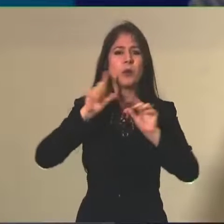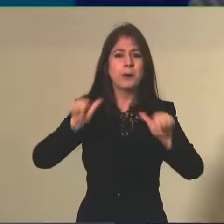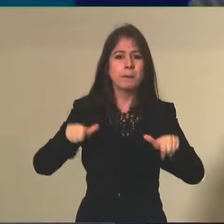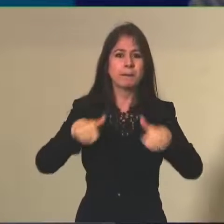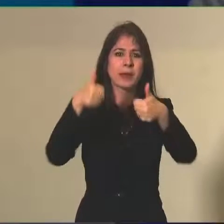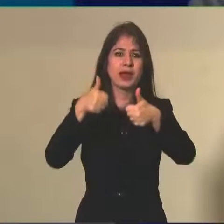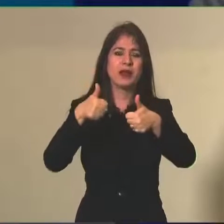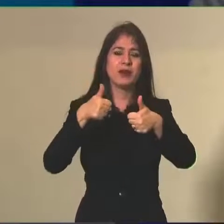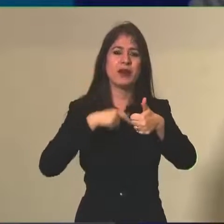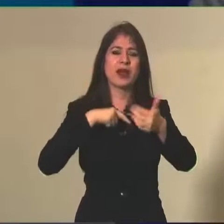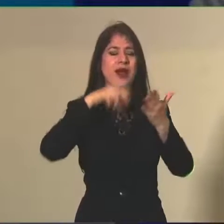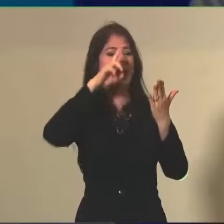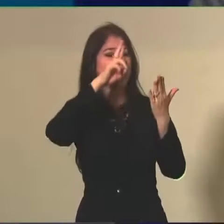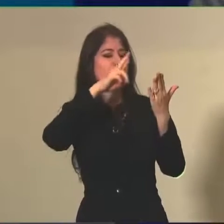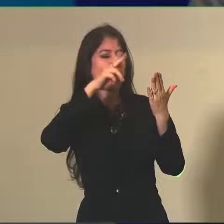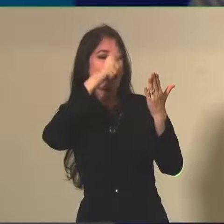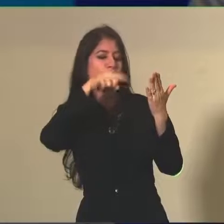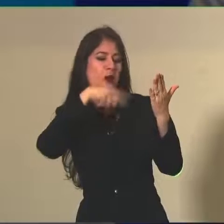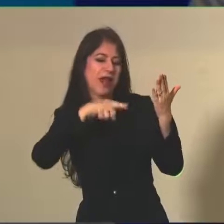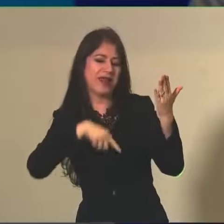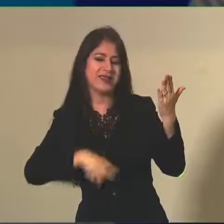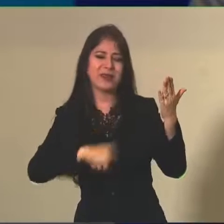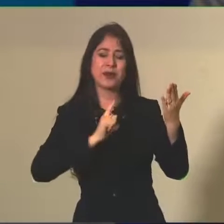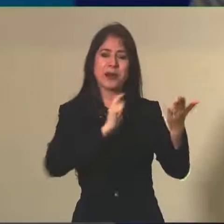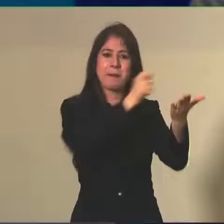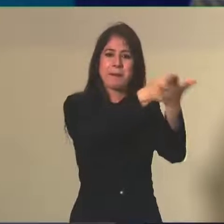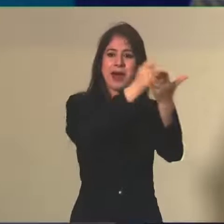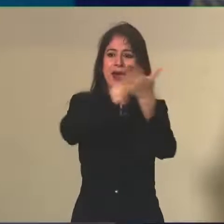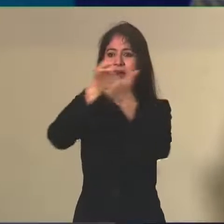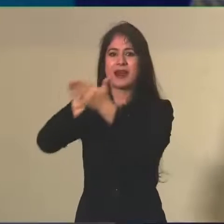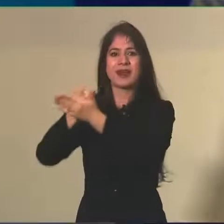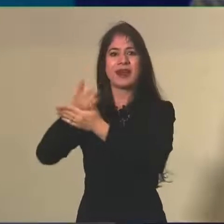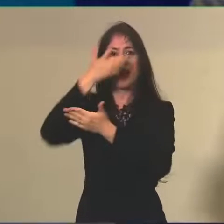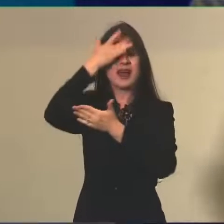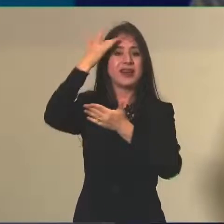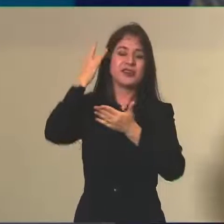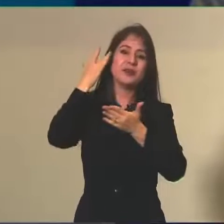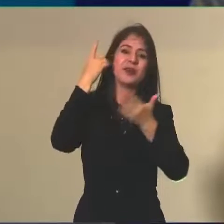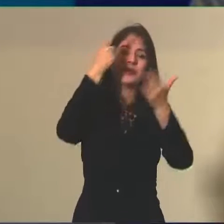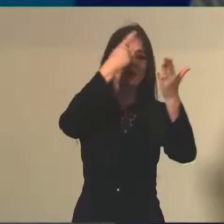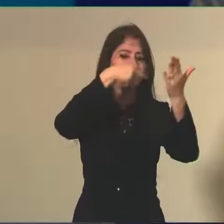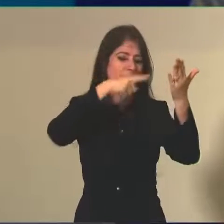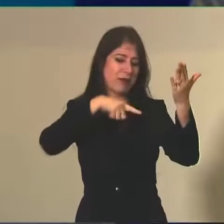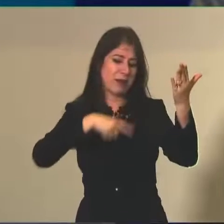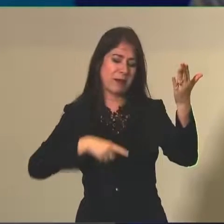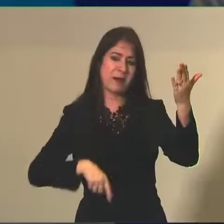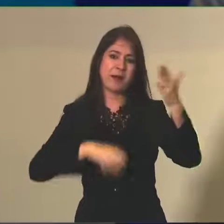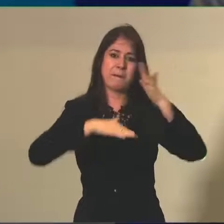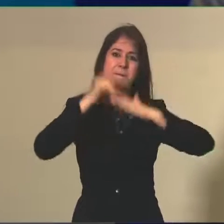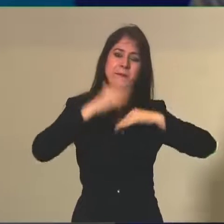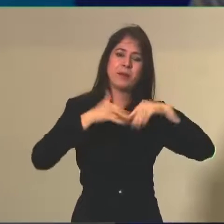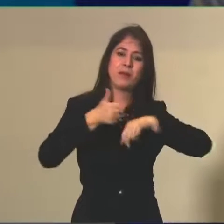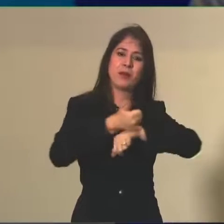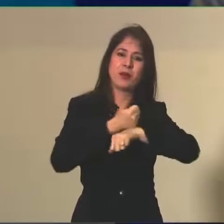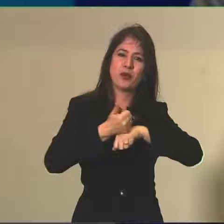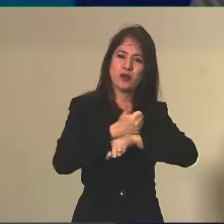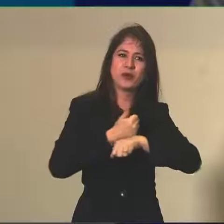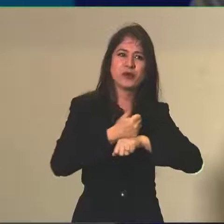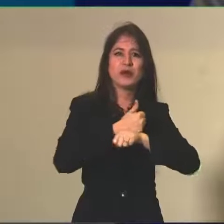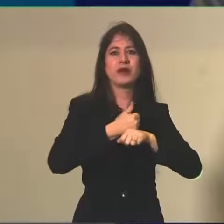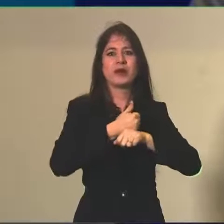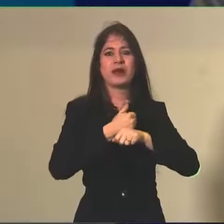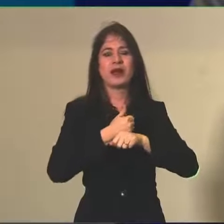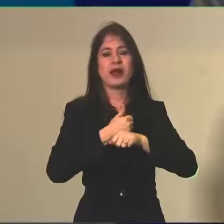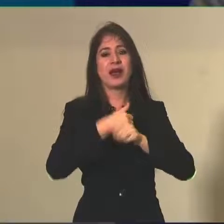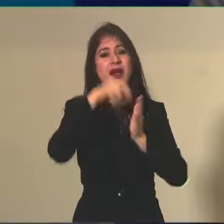das partes mais caras do exame que é pagar os revisores aí os profissionais que fazem a correção da